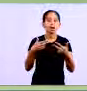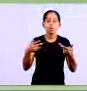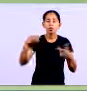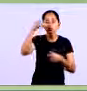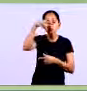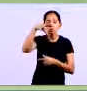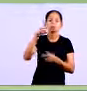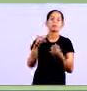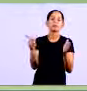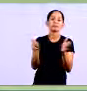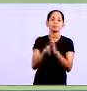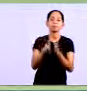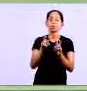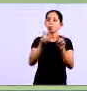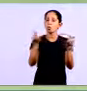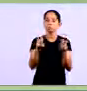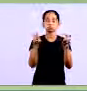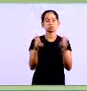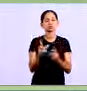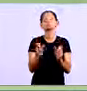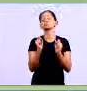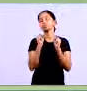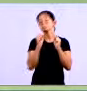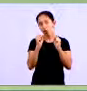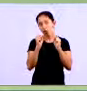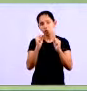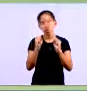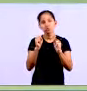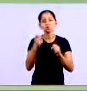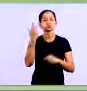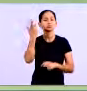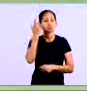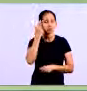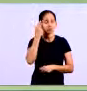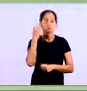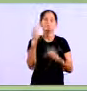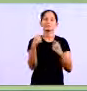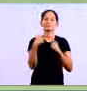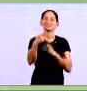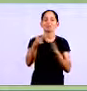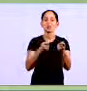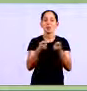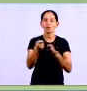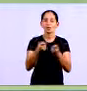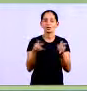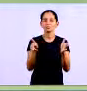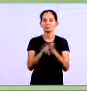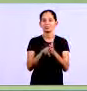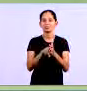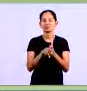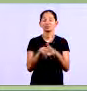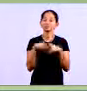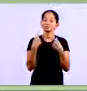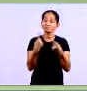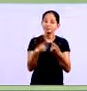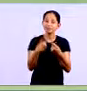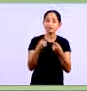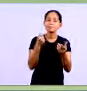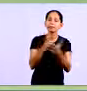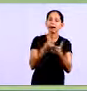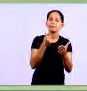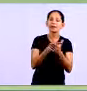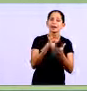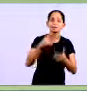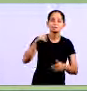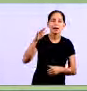pagamento pelo seu computador eletronicamente então assim você deve ter esse controle tá porque você pode estar pagando alguma coisa indevid